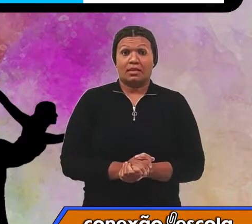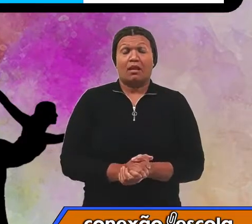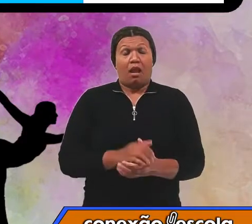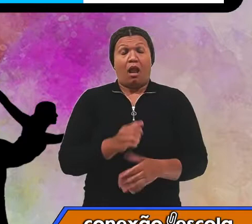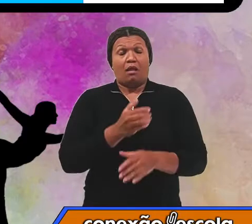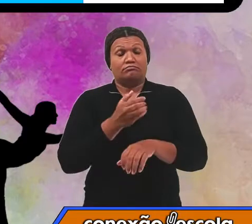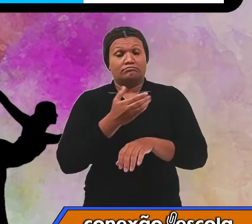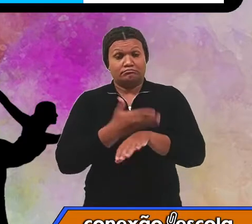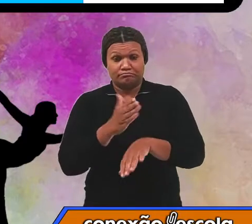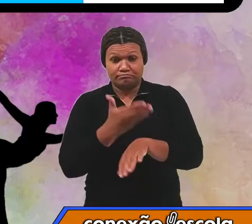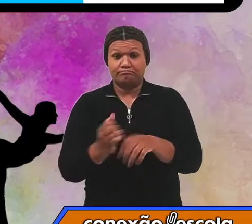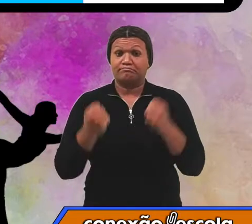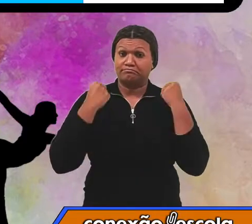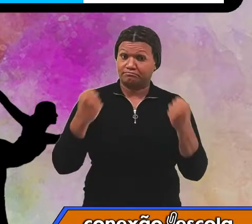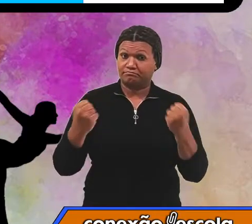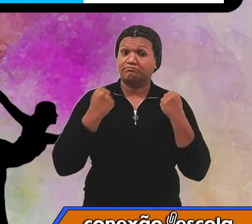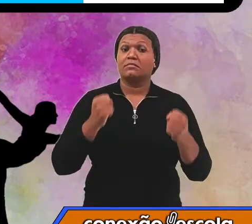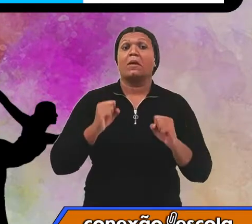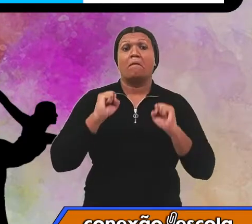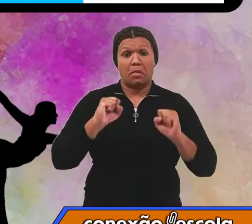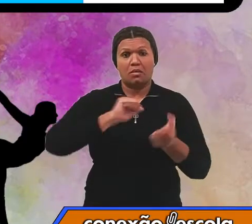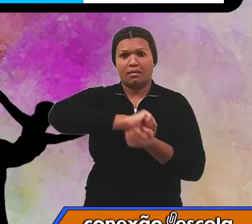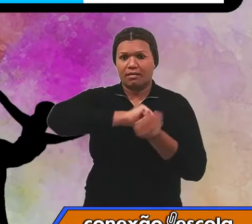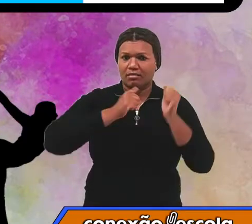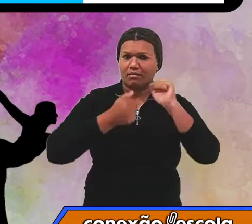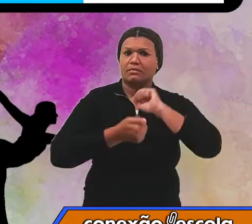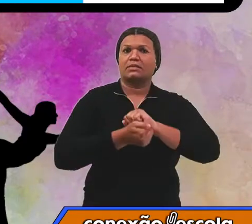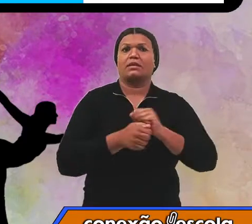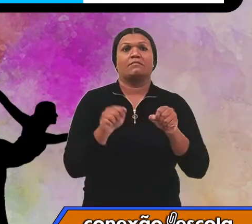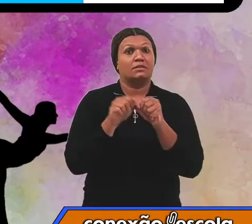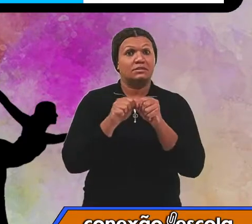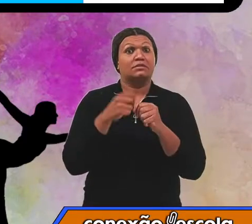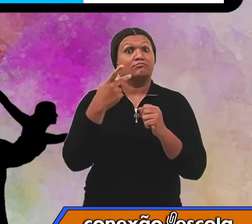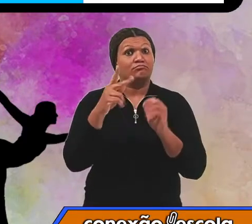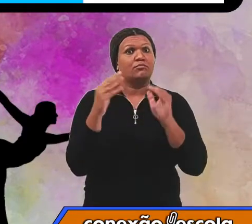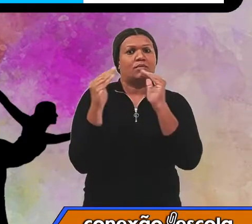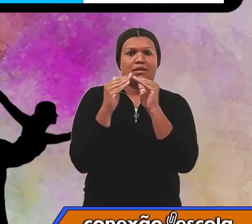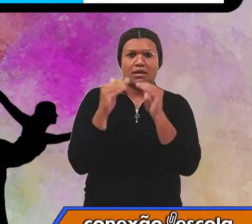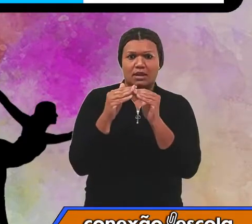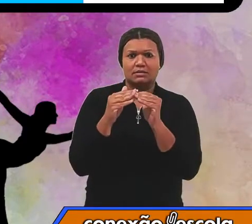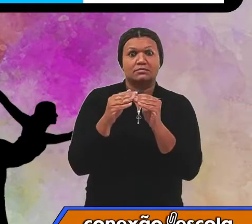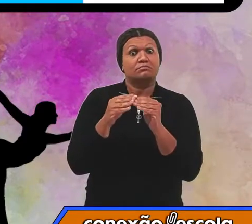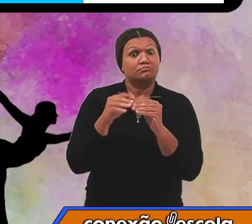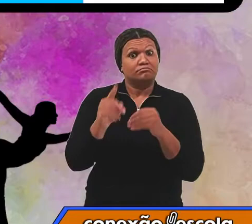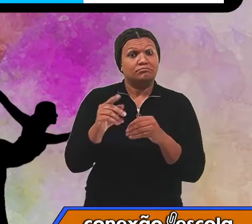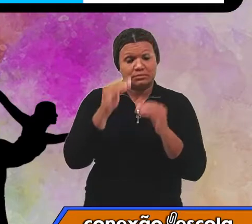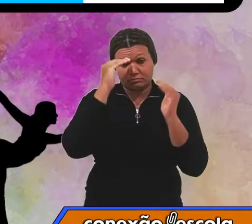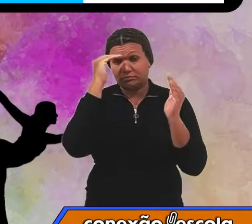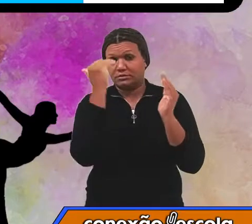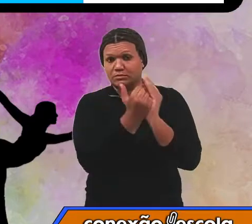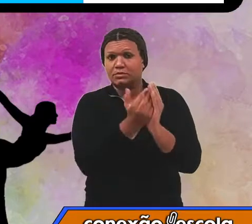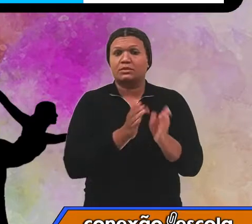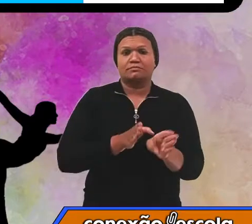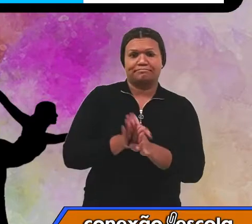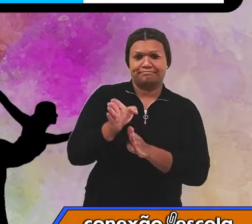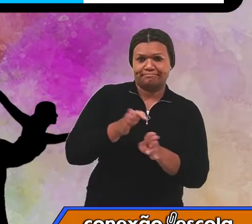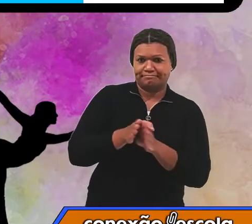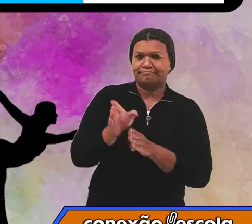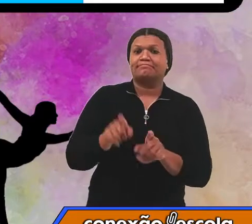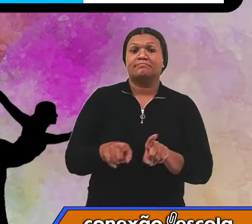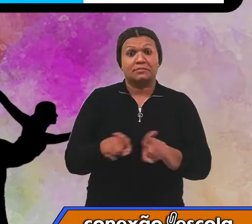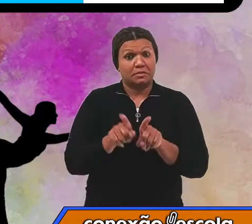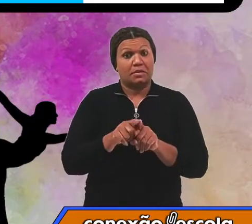adaptados para fazer aí em casa, desde que você siga as orientações e respeite seus limites.